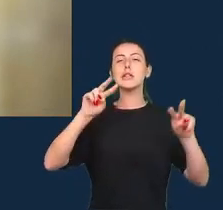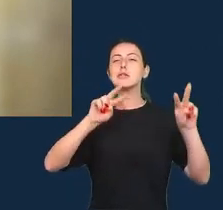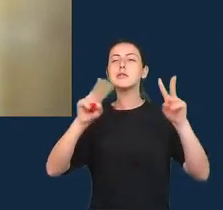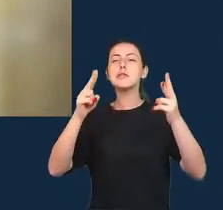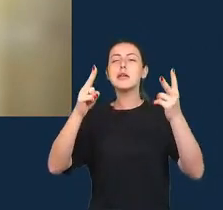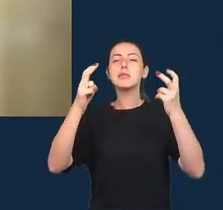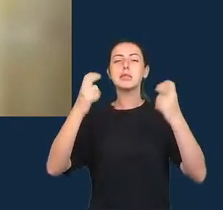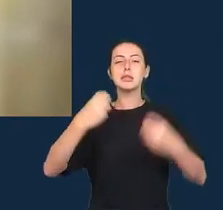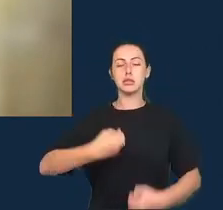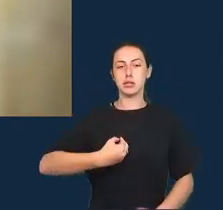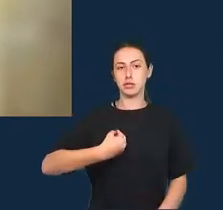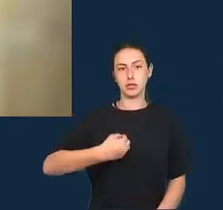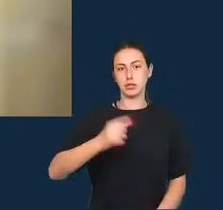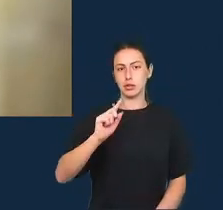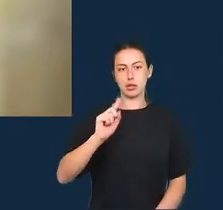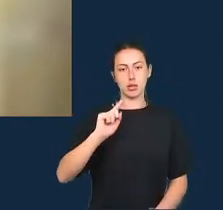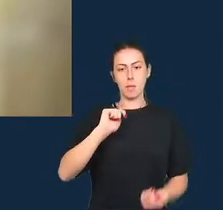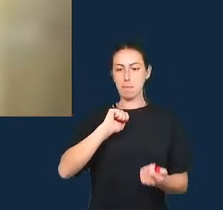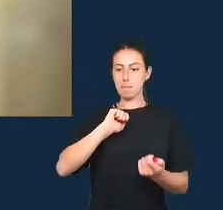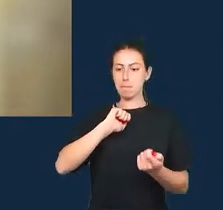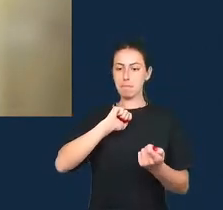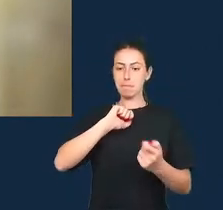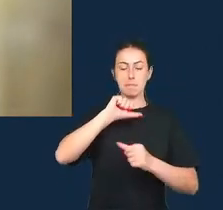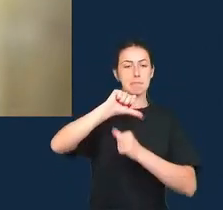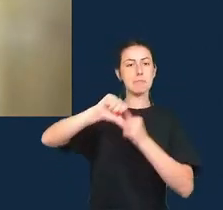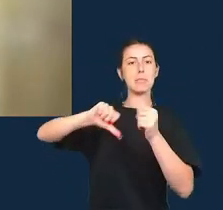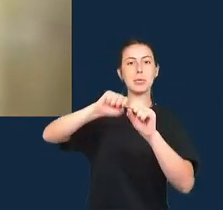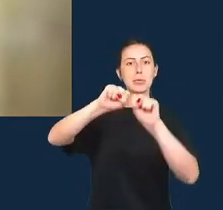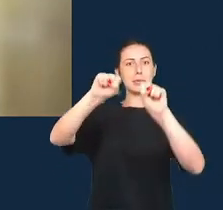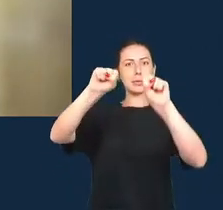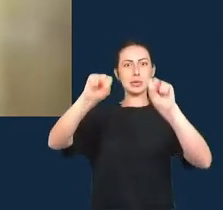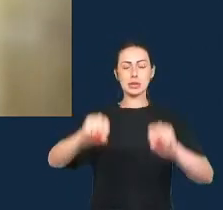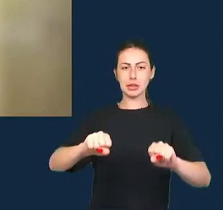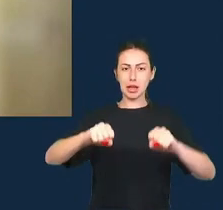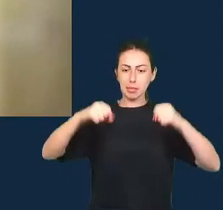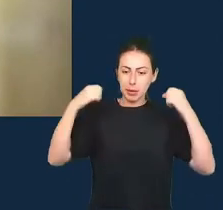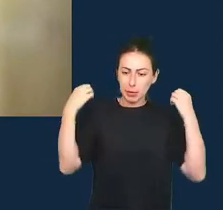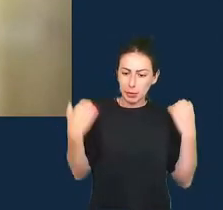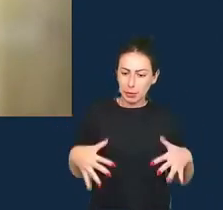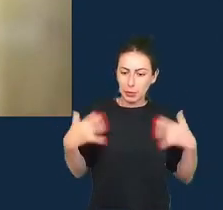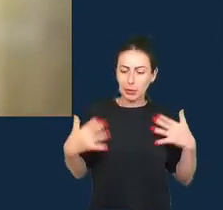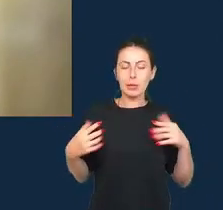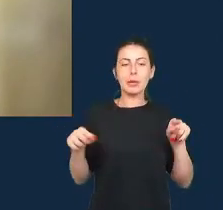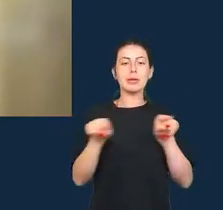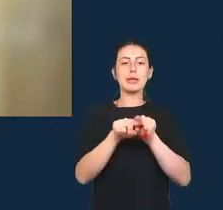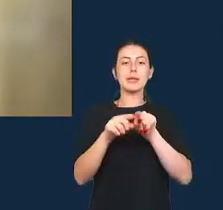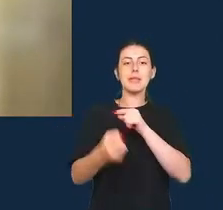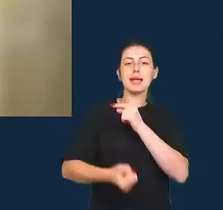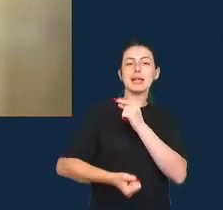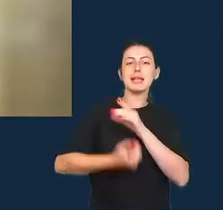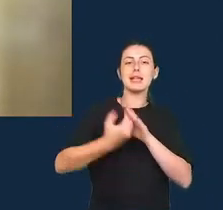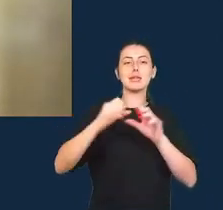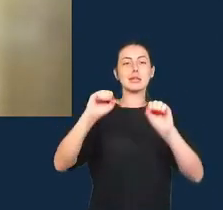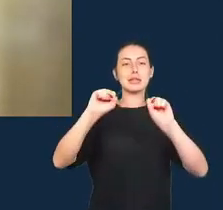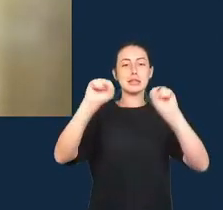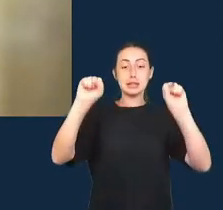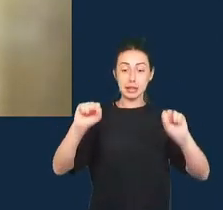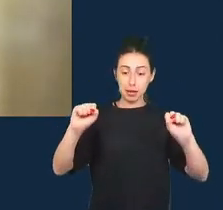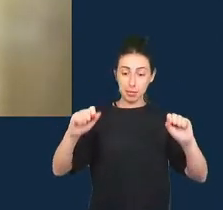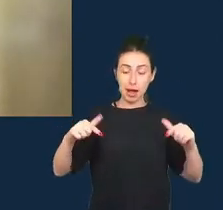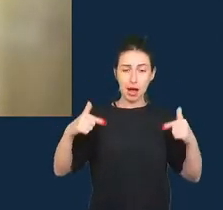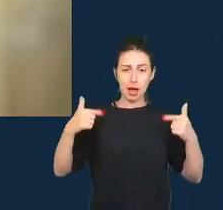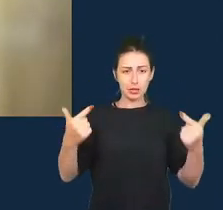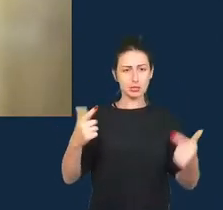esses sistemas dinâmicos e produzem também sistemas ativos um de nossos colegas sociólogo Bruno Leto